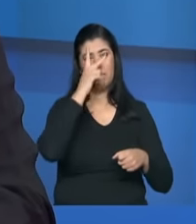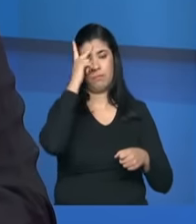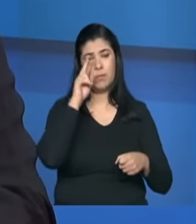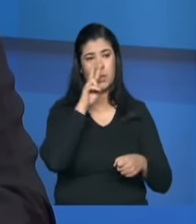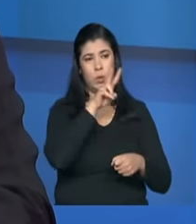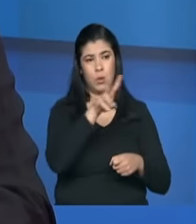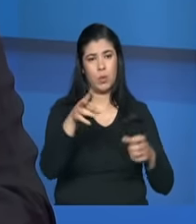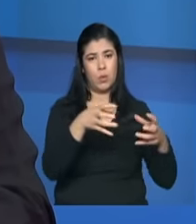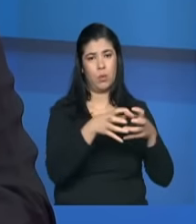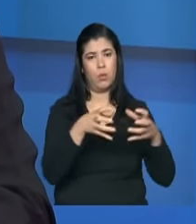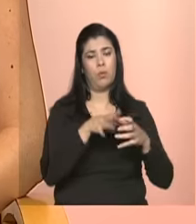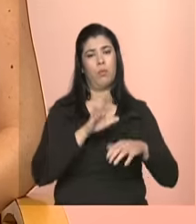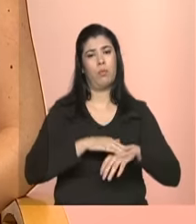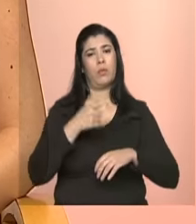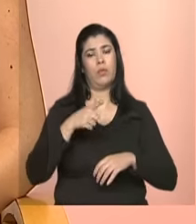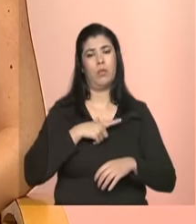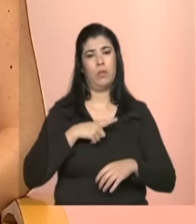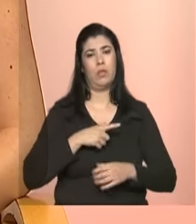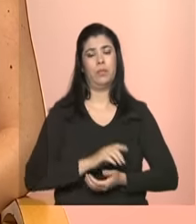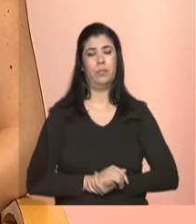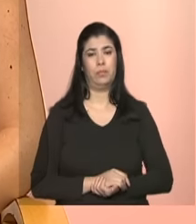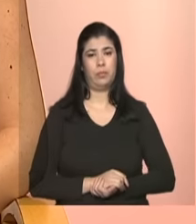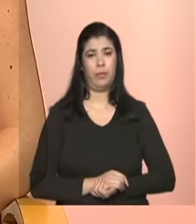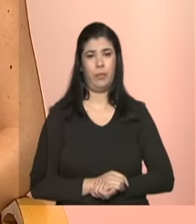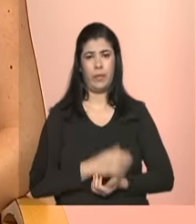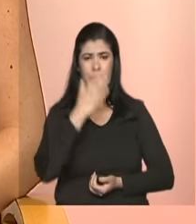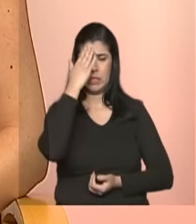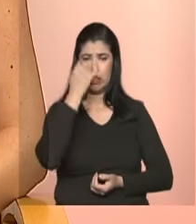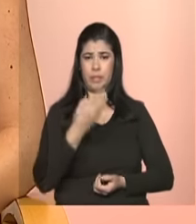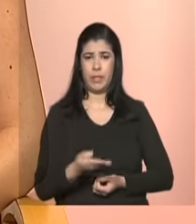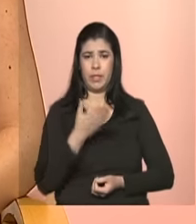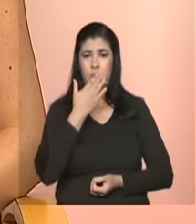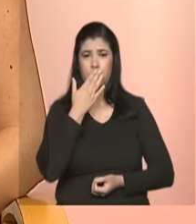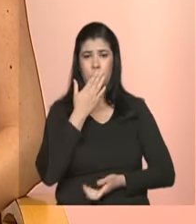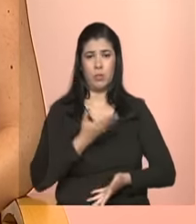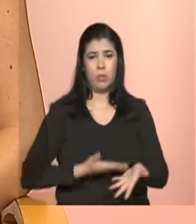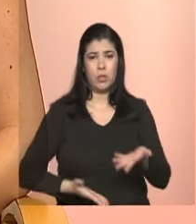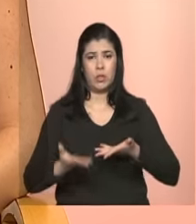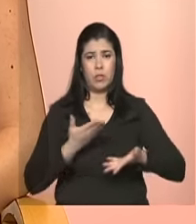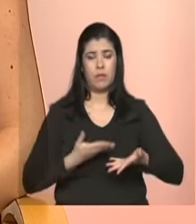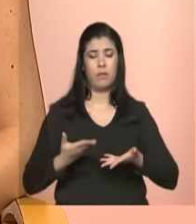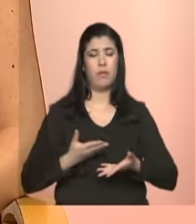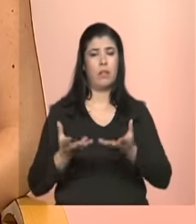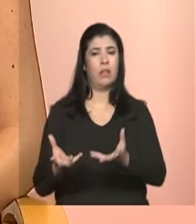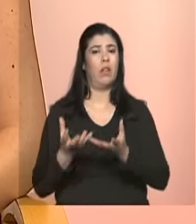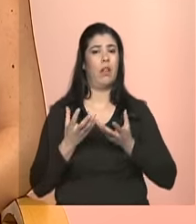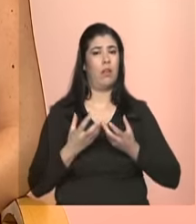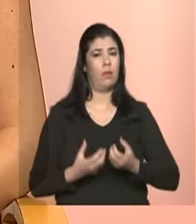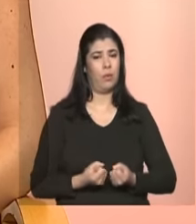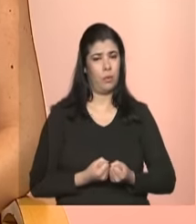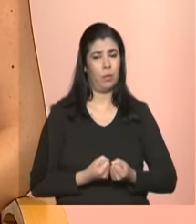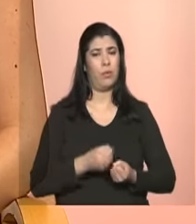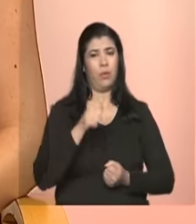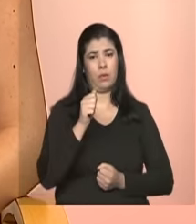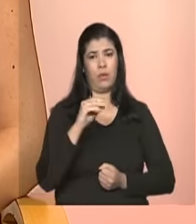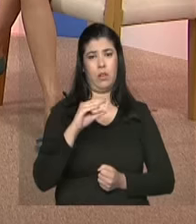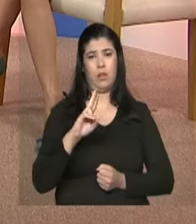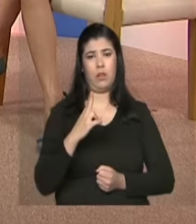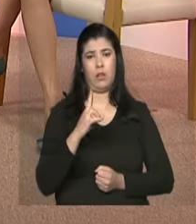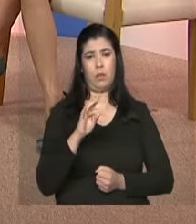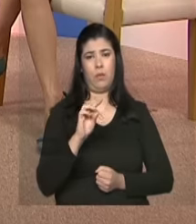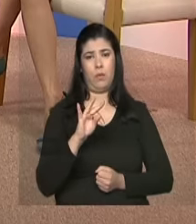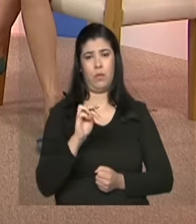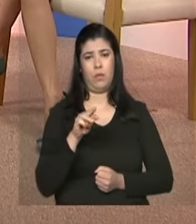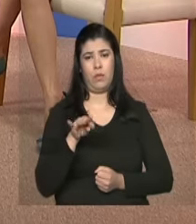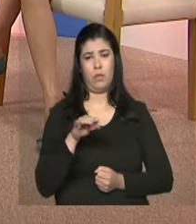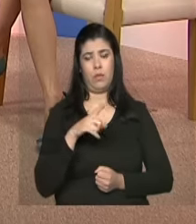desses grupos a gente sabe que esses serviços de acolhimento eles já existiam antes mesmo dos SUAS né certo mais ou menos assim por exemplo já